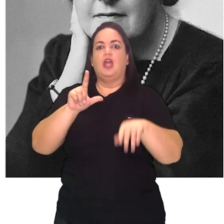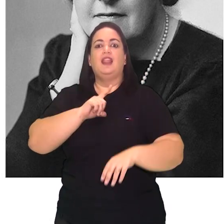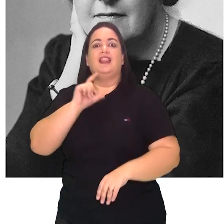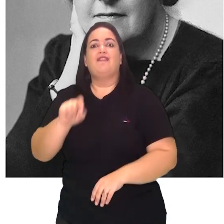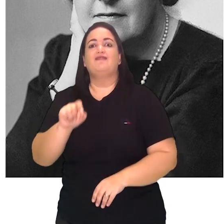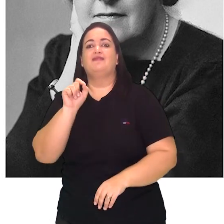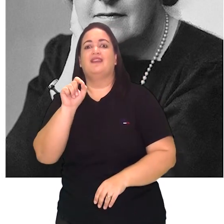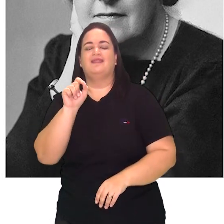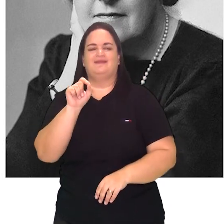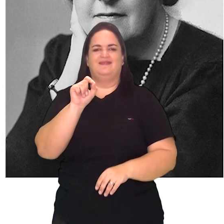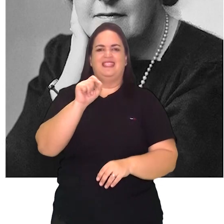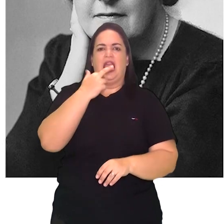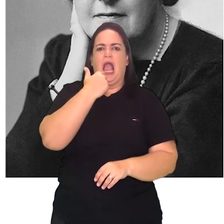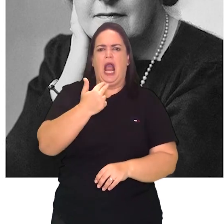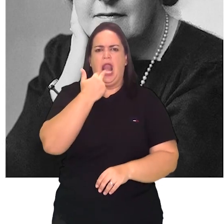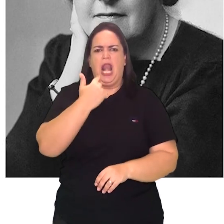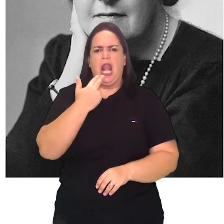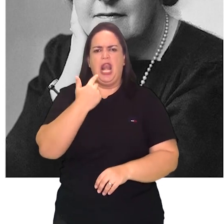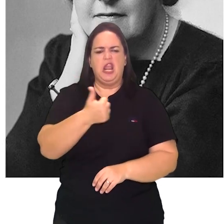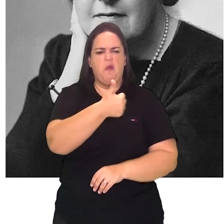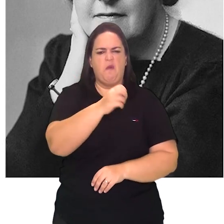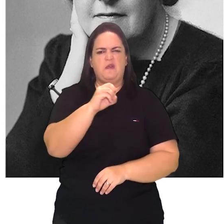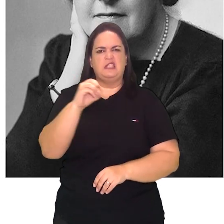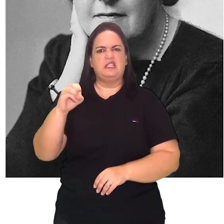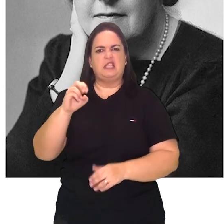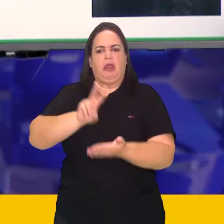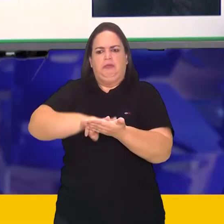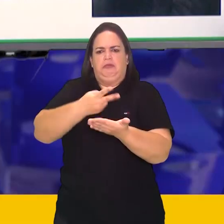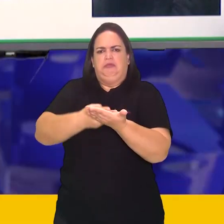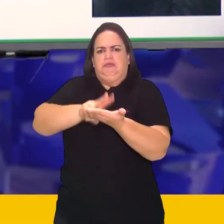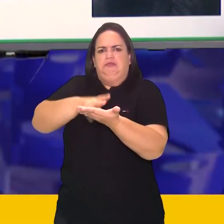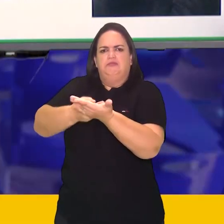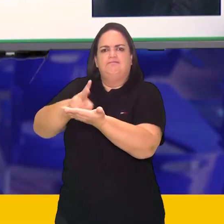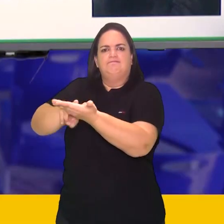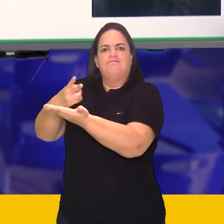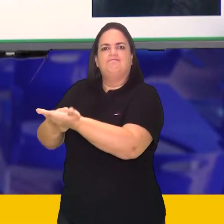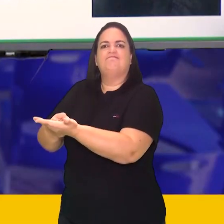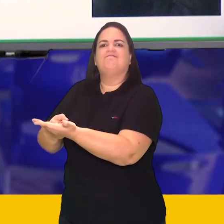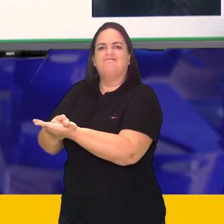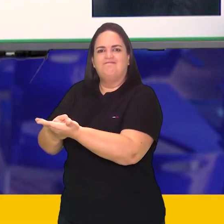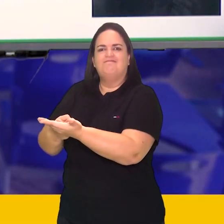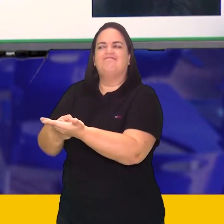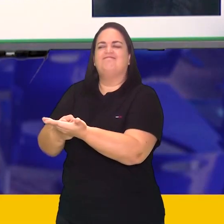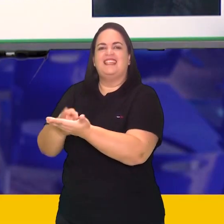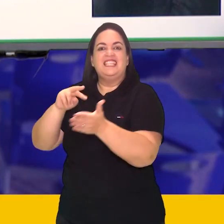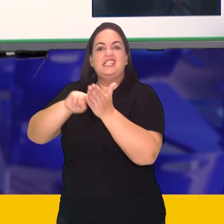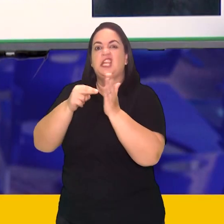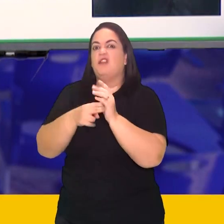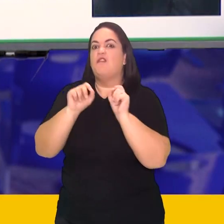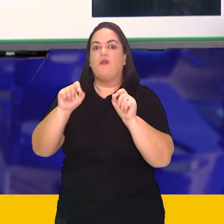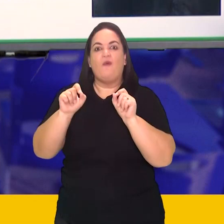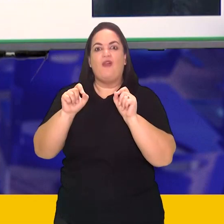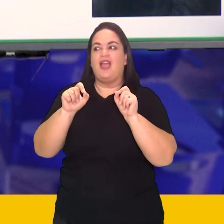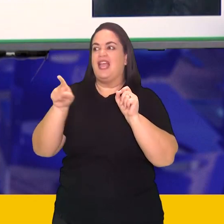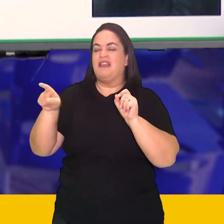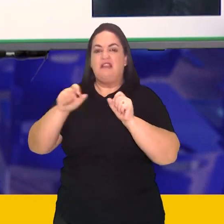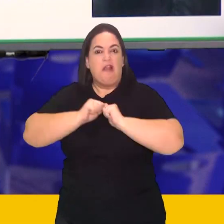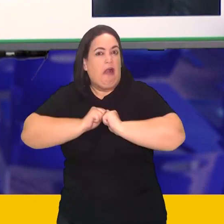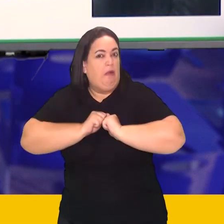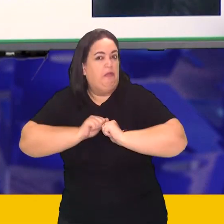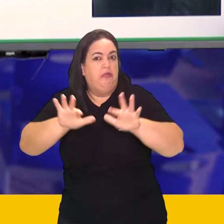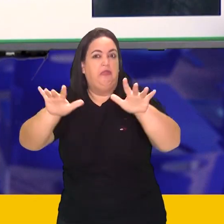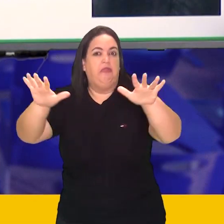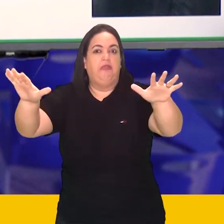100 idiomas e esse número ilustra o alcance que a obra dela atingiu ainda,